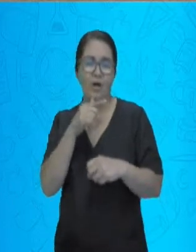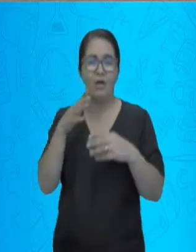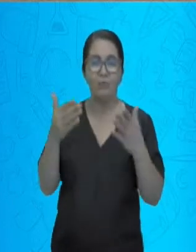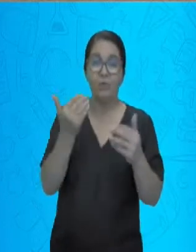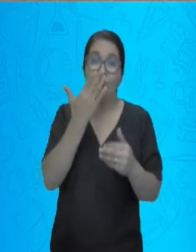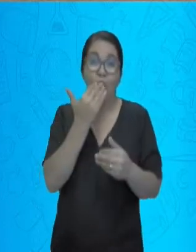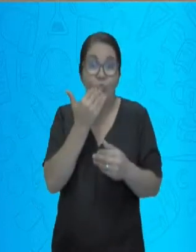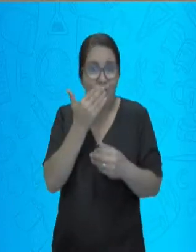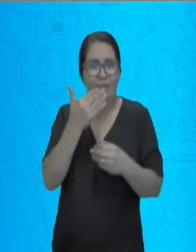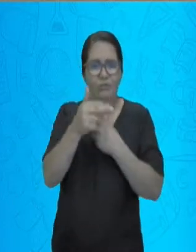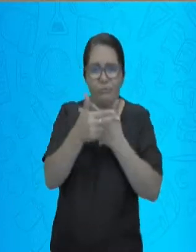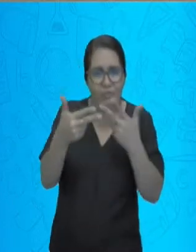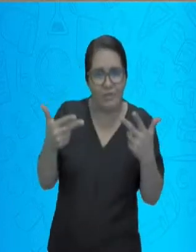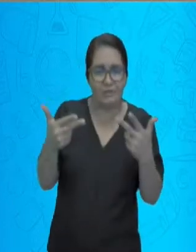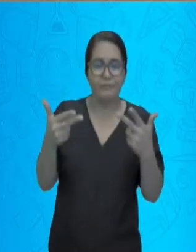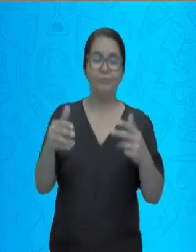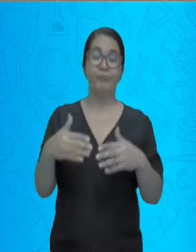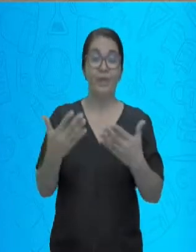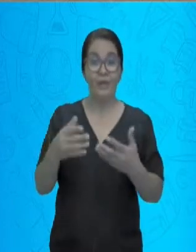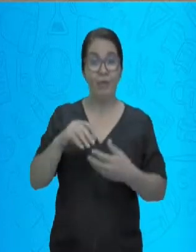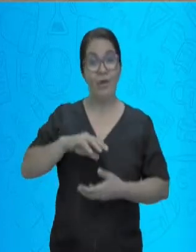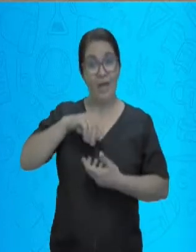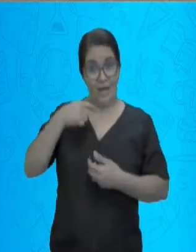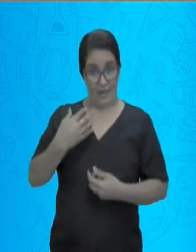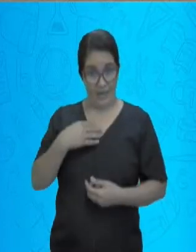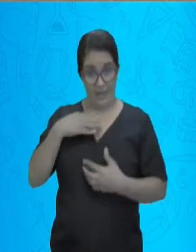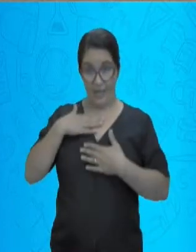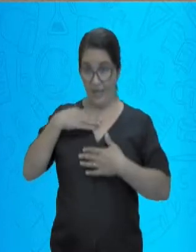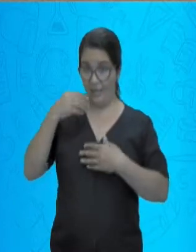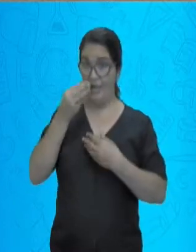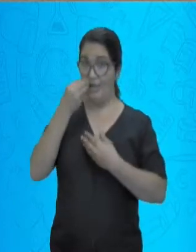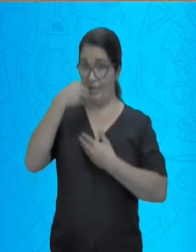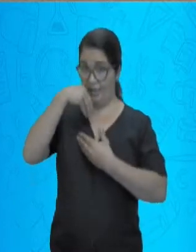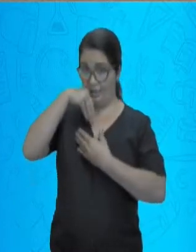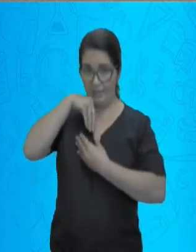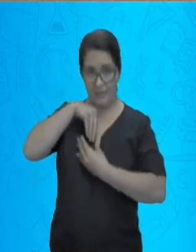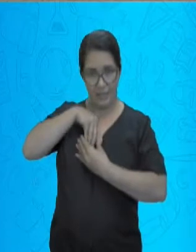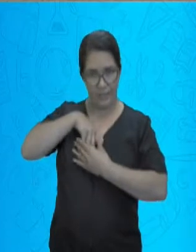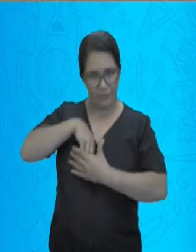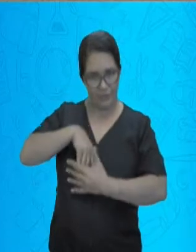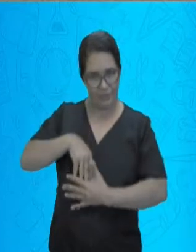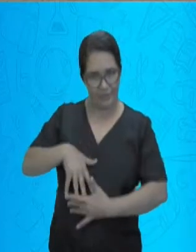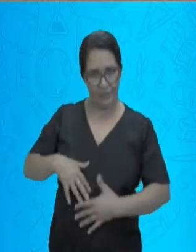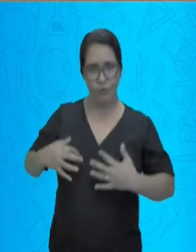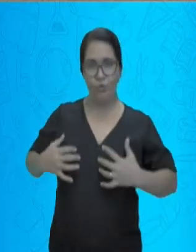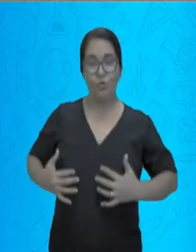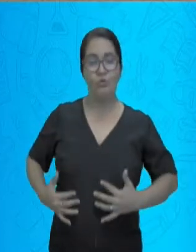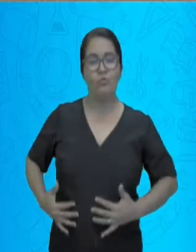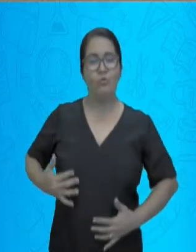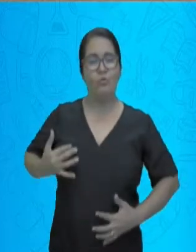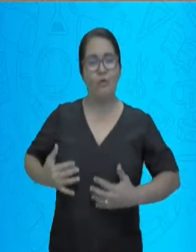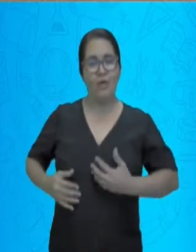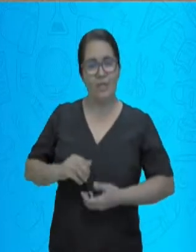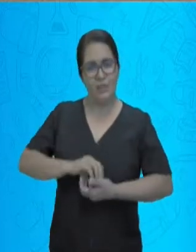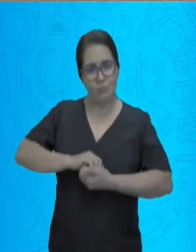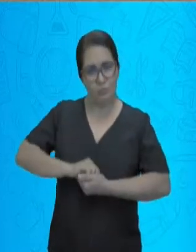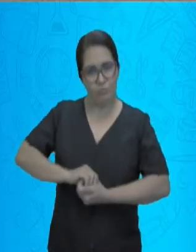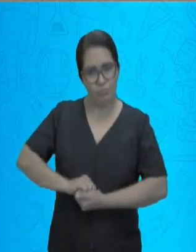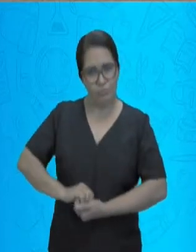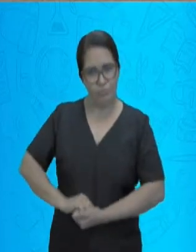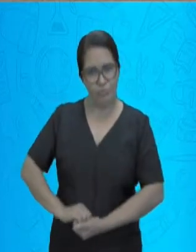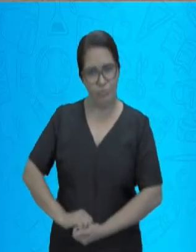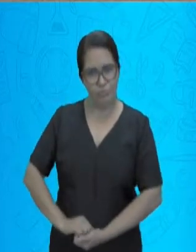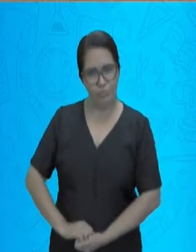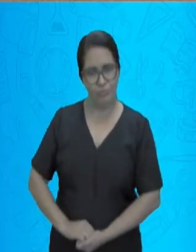na digestão. A digestão, ela acontece dentro do nosso organismo, com a quebra destes